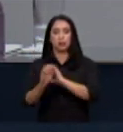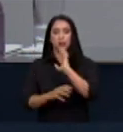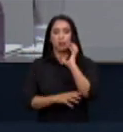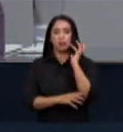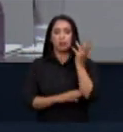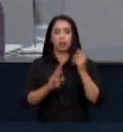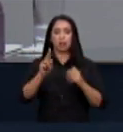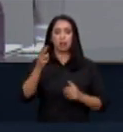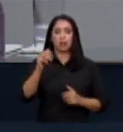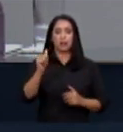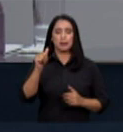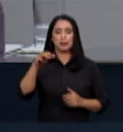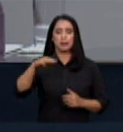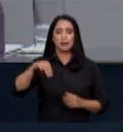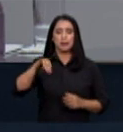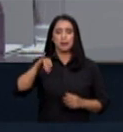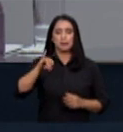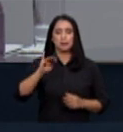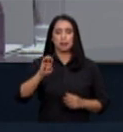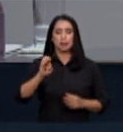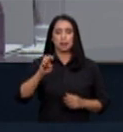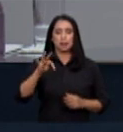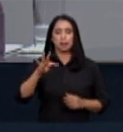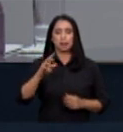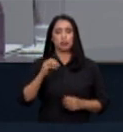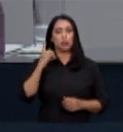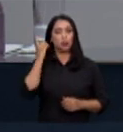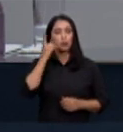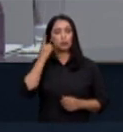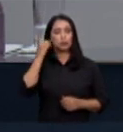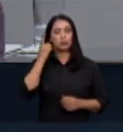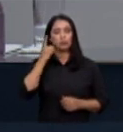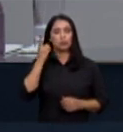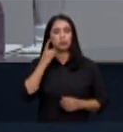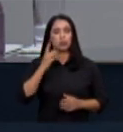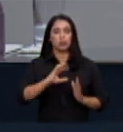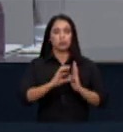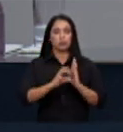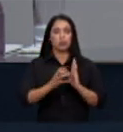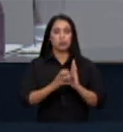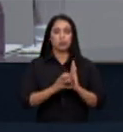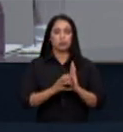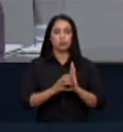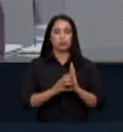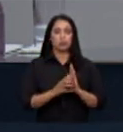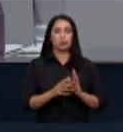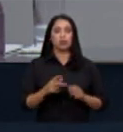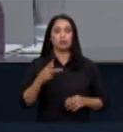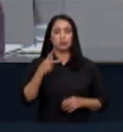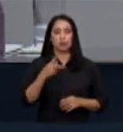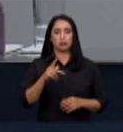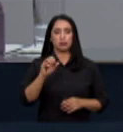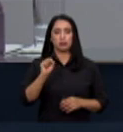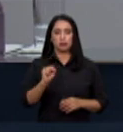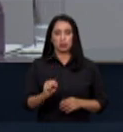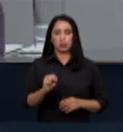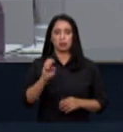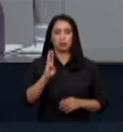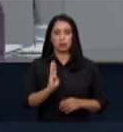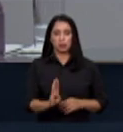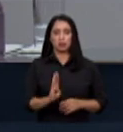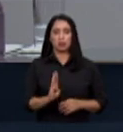participação em modo virtual, o deputado federal pelo Partido Socialista Brasileiro e coordenador da Frente Parlamentar